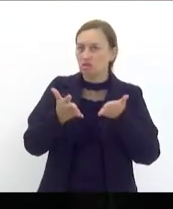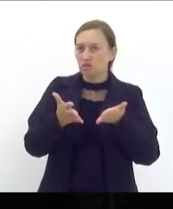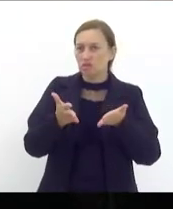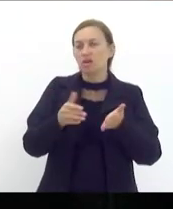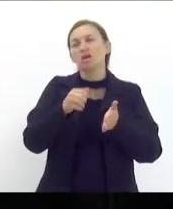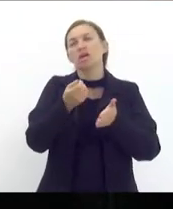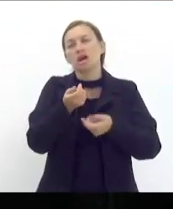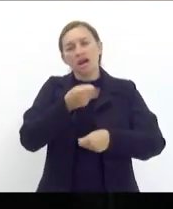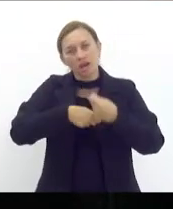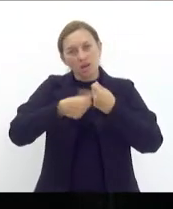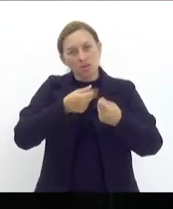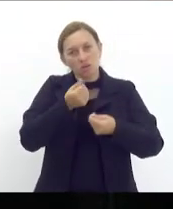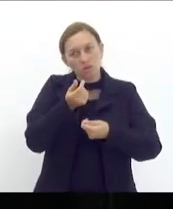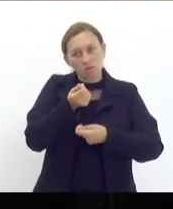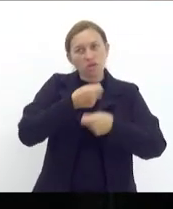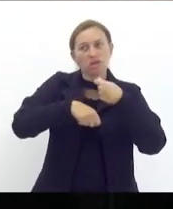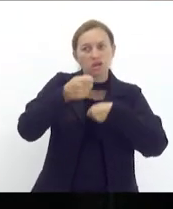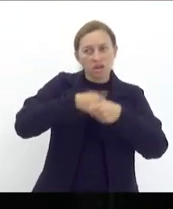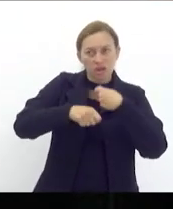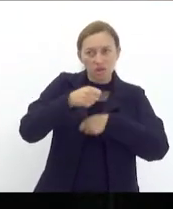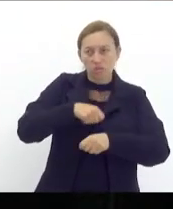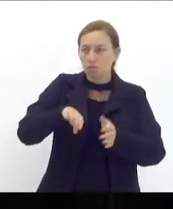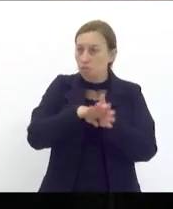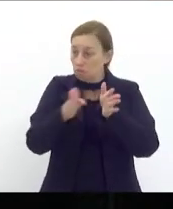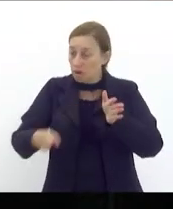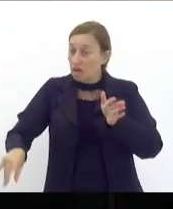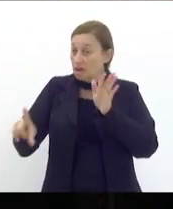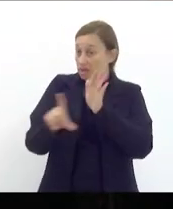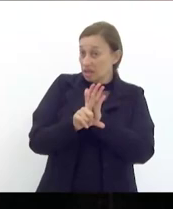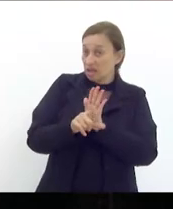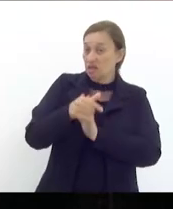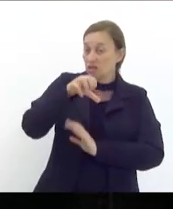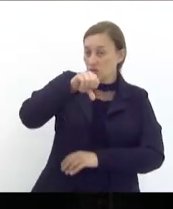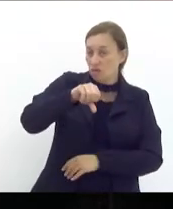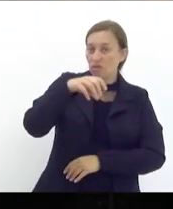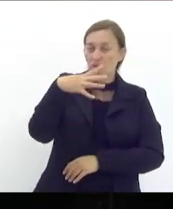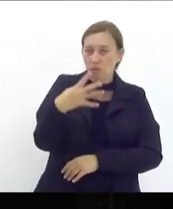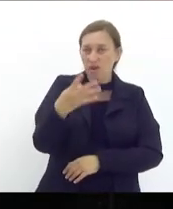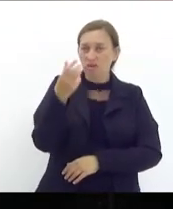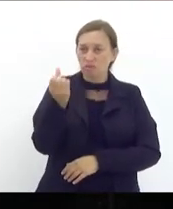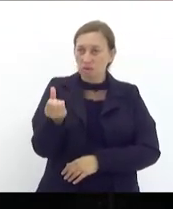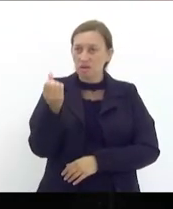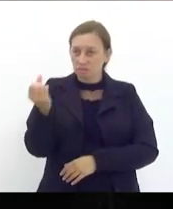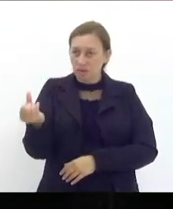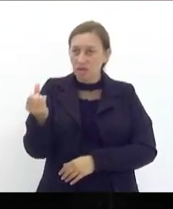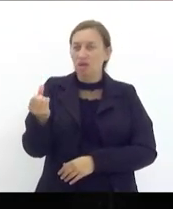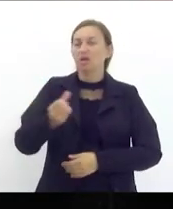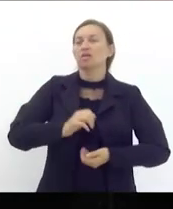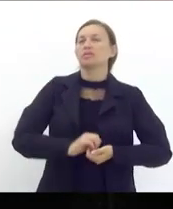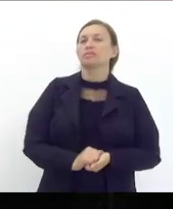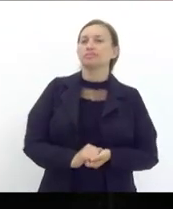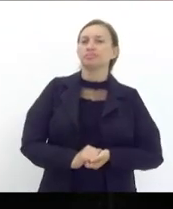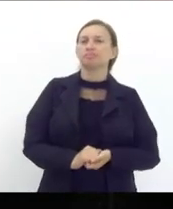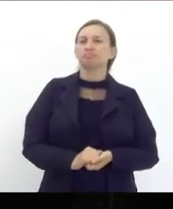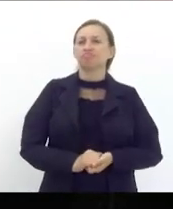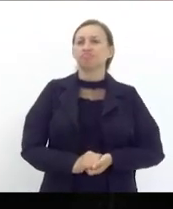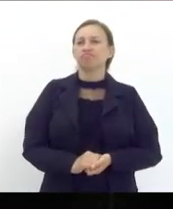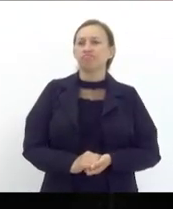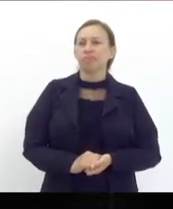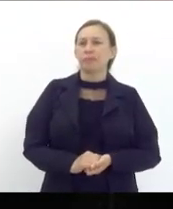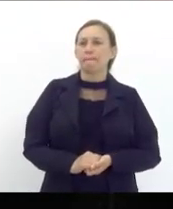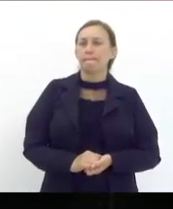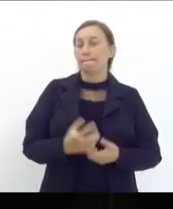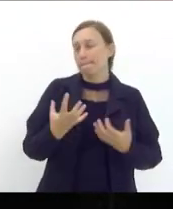economia do mar e lá nesta lei 9.466 nós elencamos não de maneira